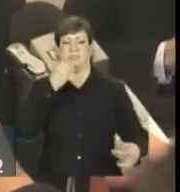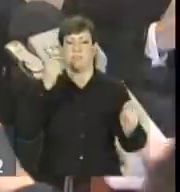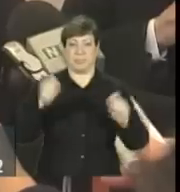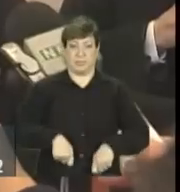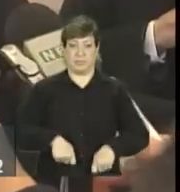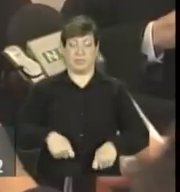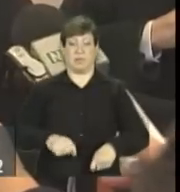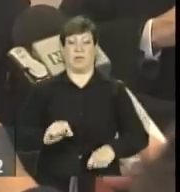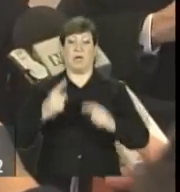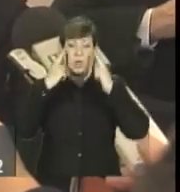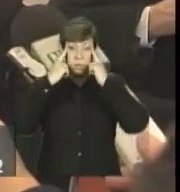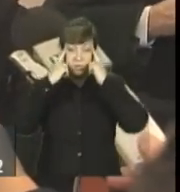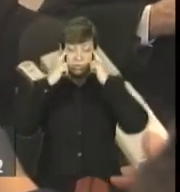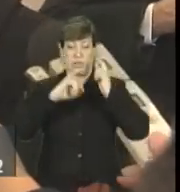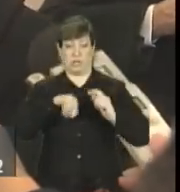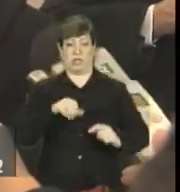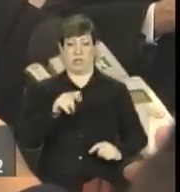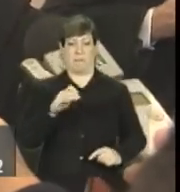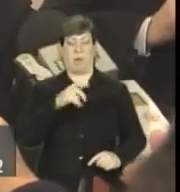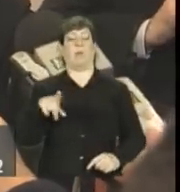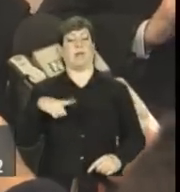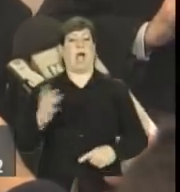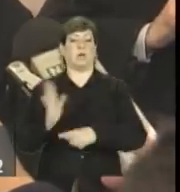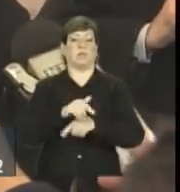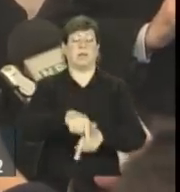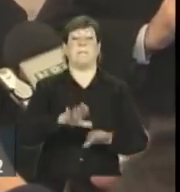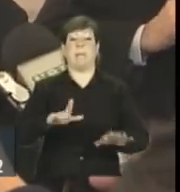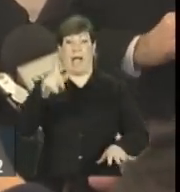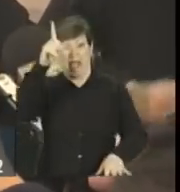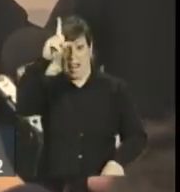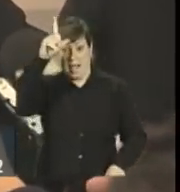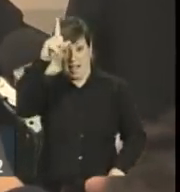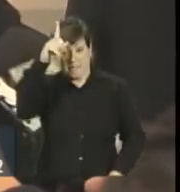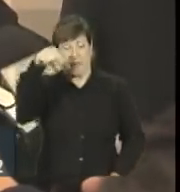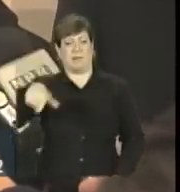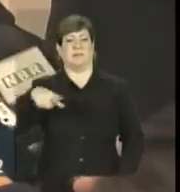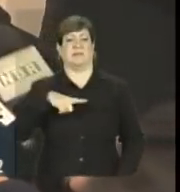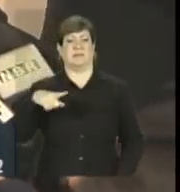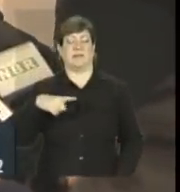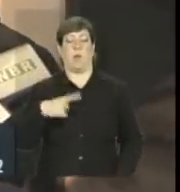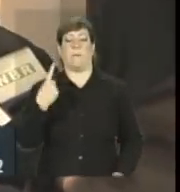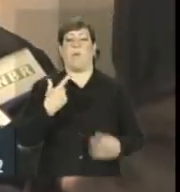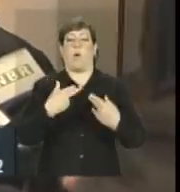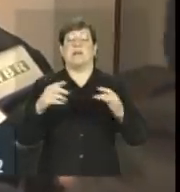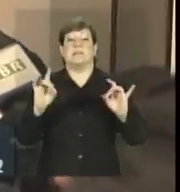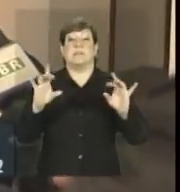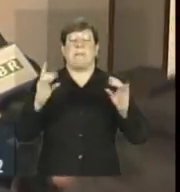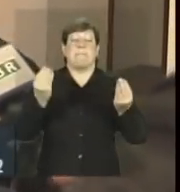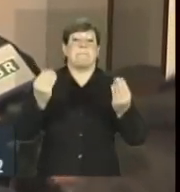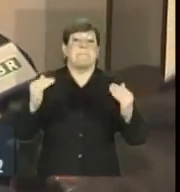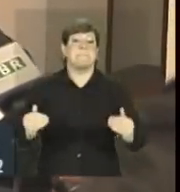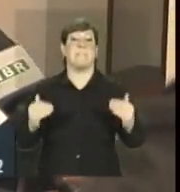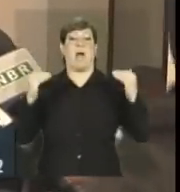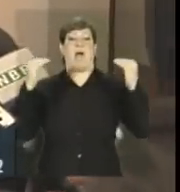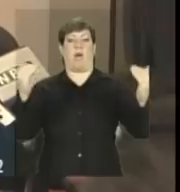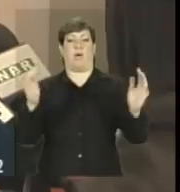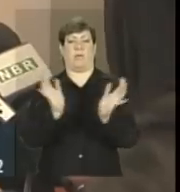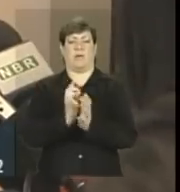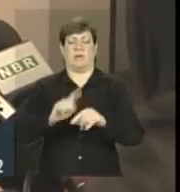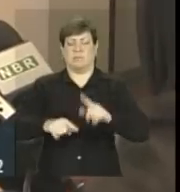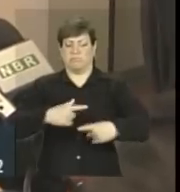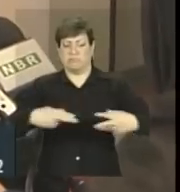tem essa contribuição, mas a Alemanha tem uma especialização muito maior na área de